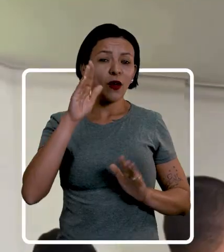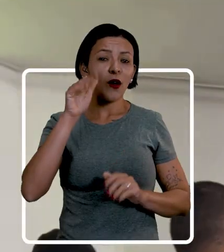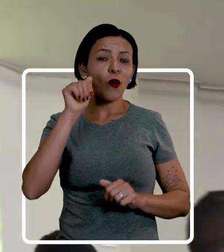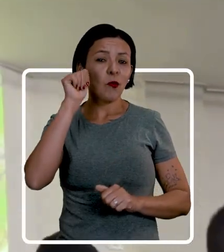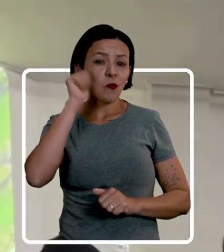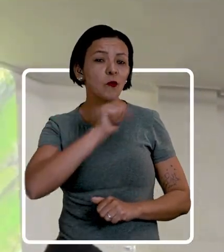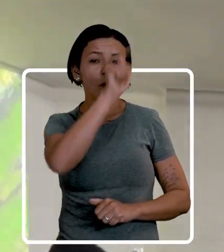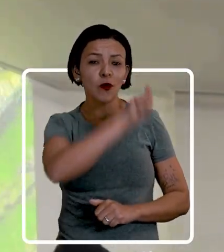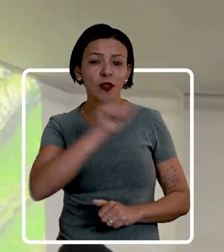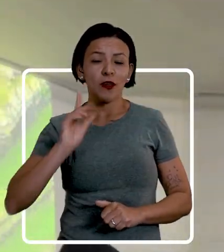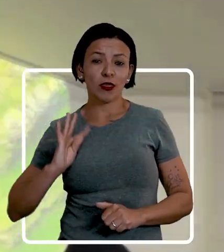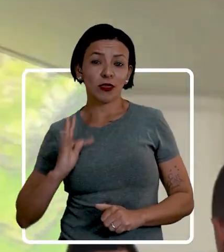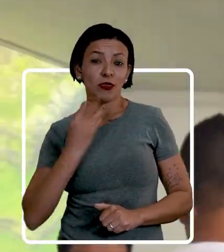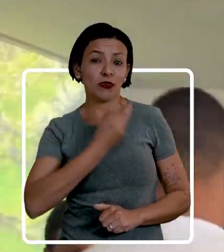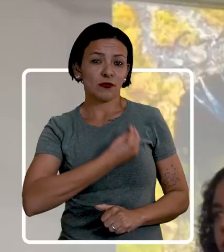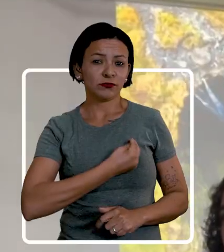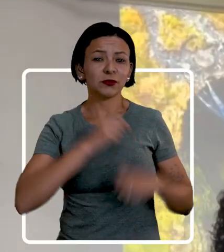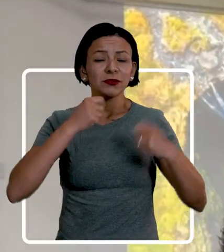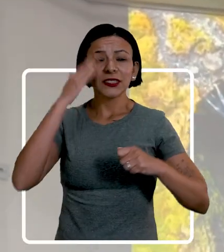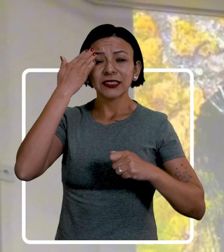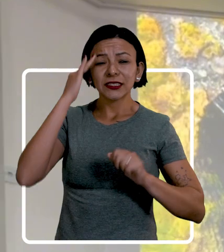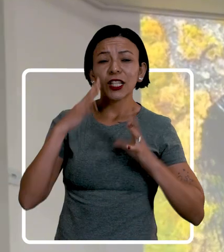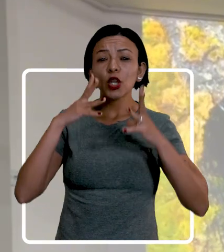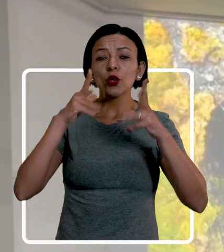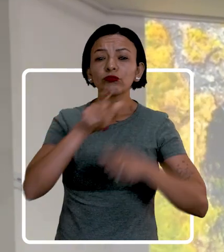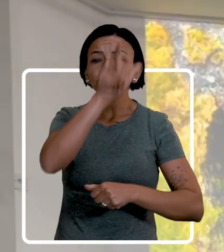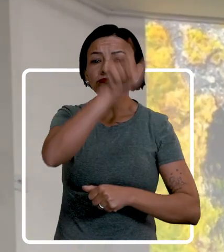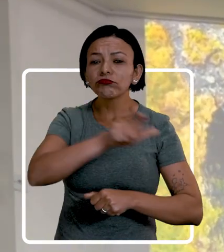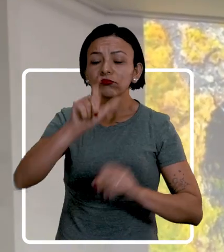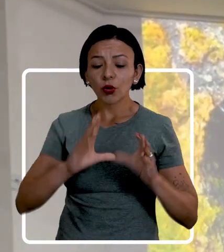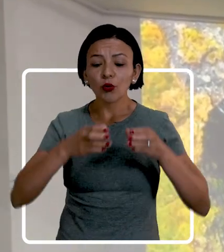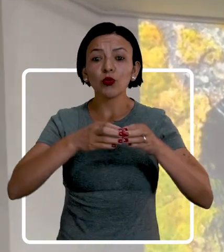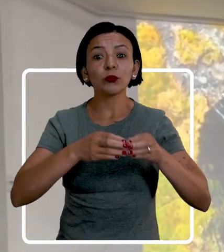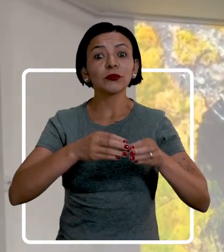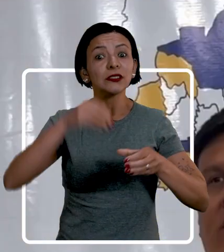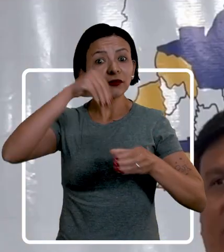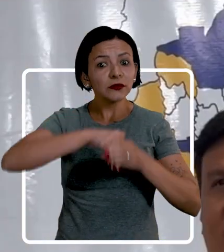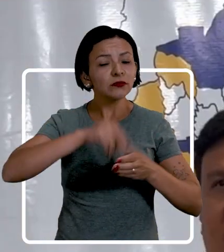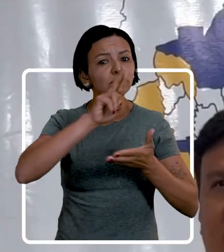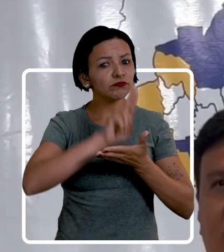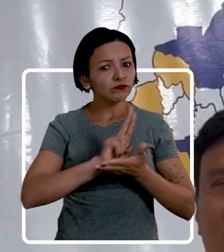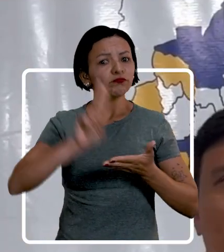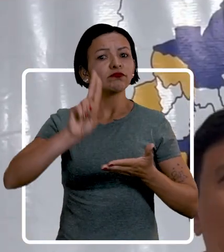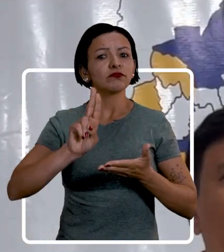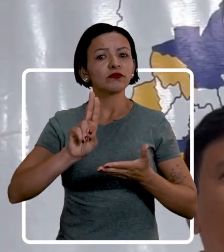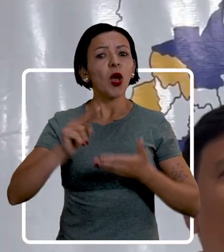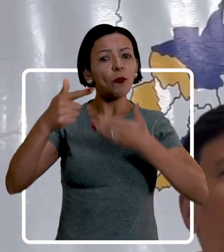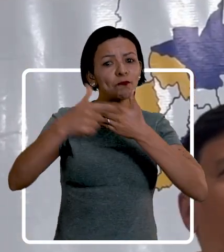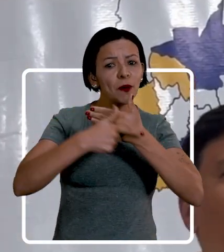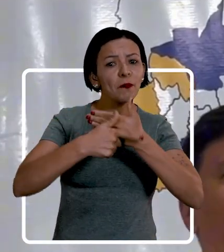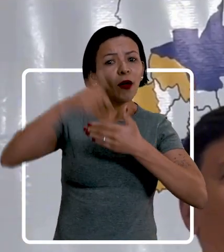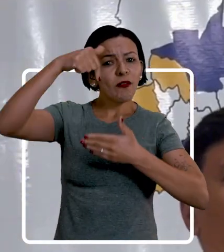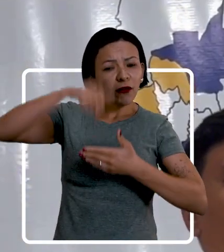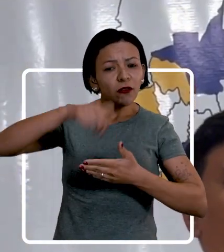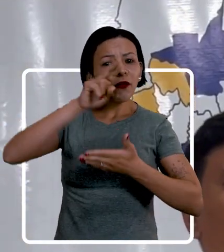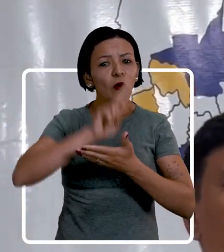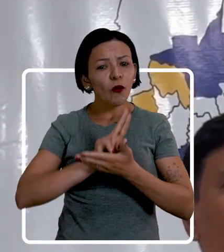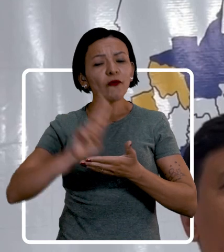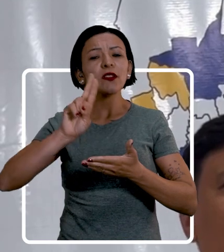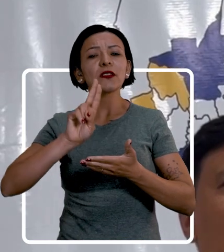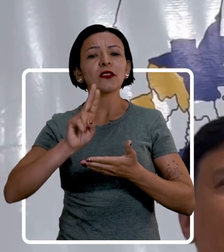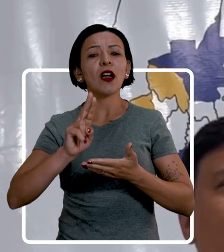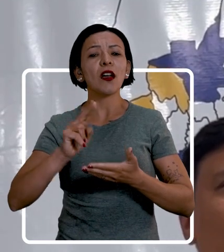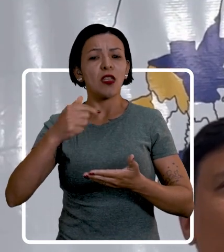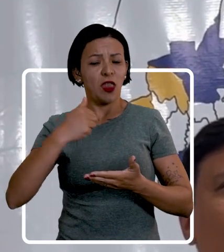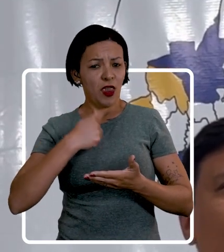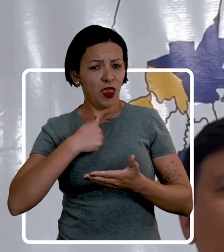pessoas trans e mulheres trans. A gente tem que entender que todos os segmentos estão presentes na universidade. E o nosso papel, enquanto